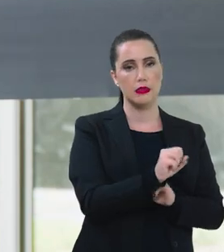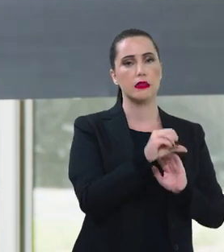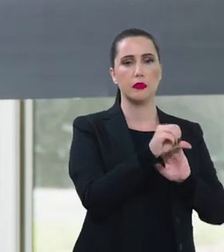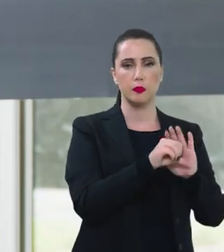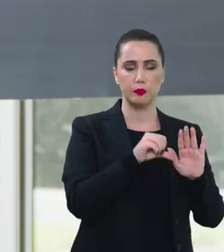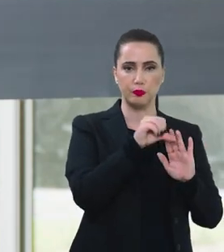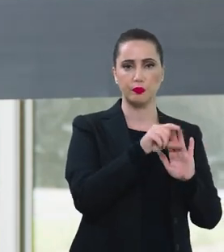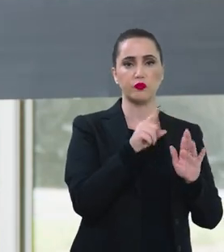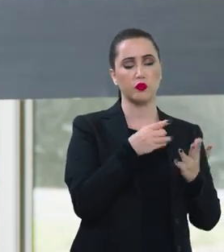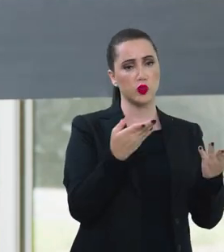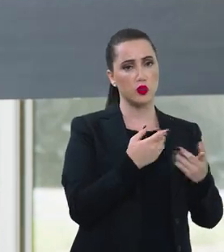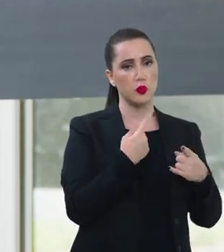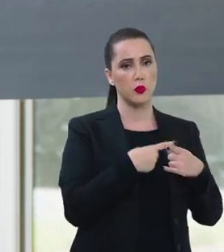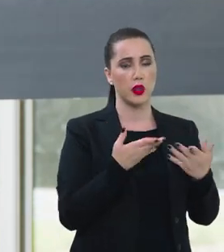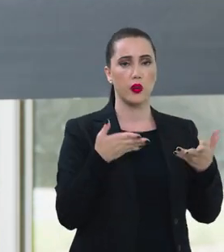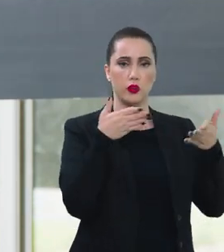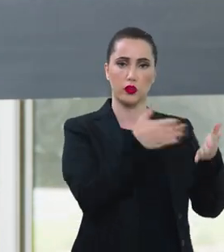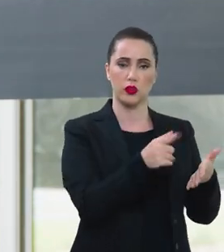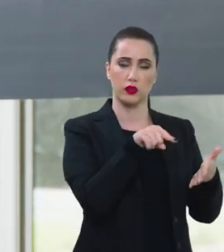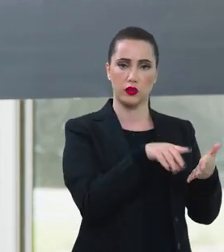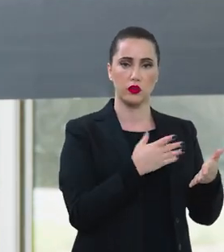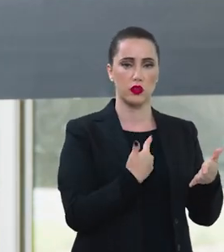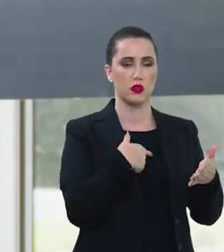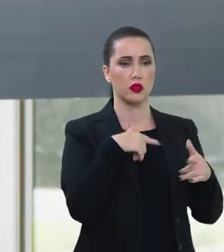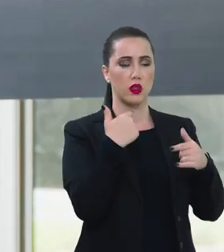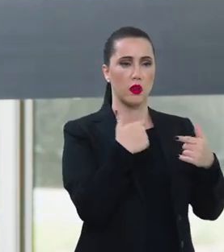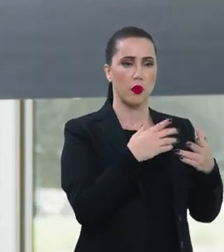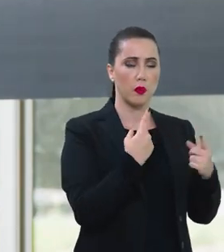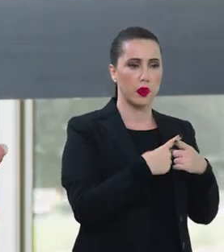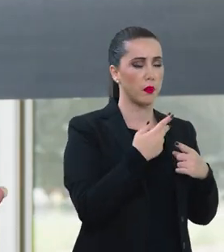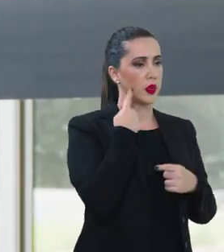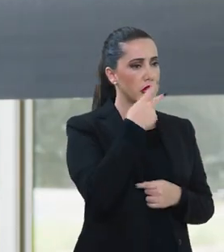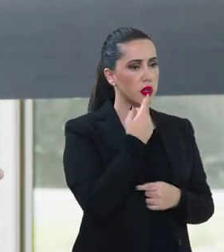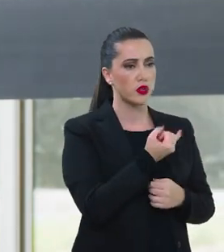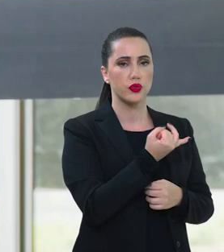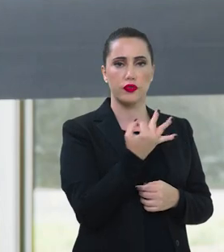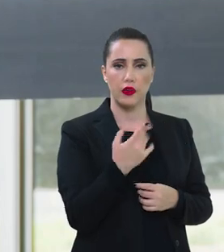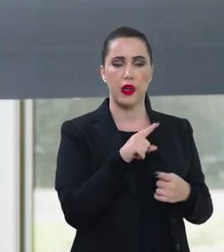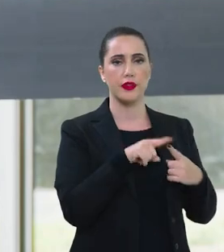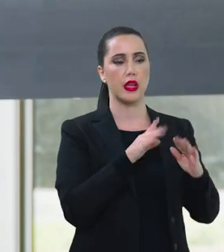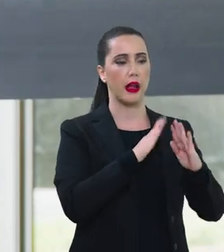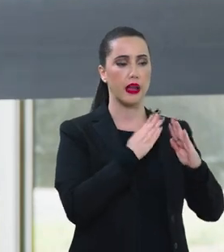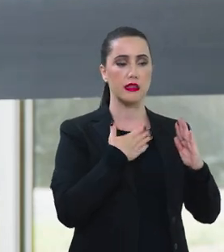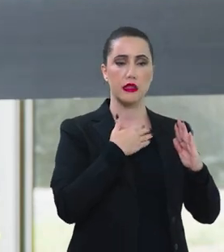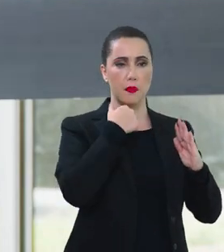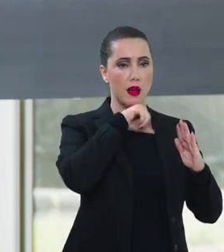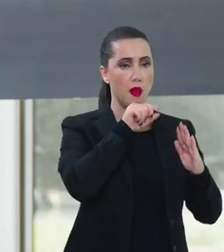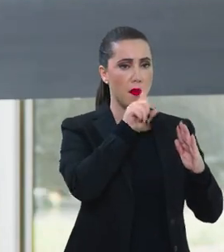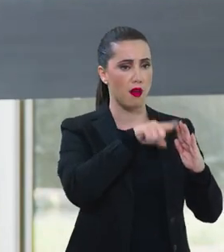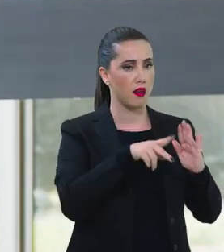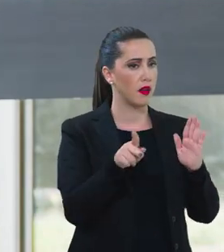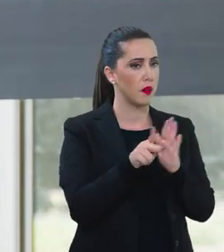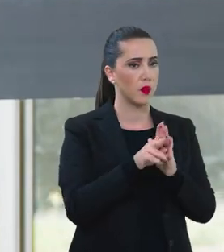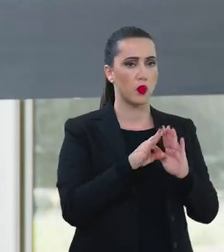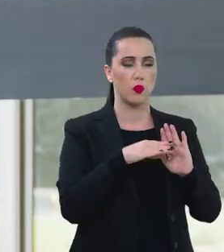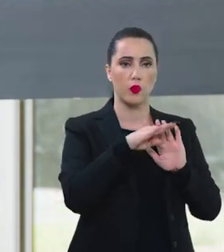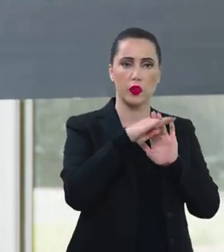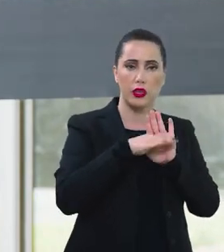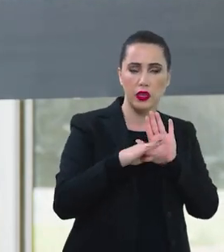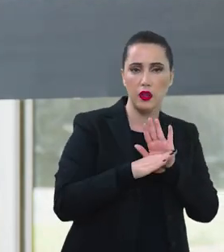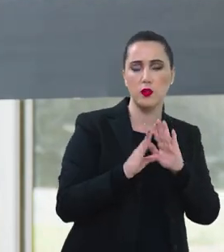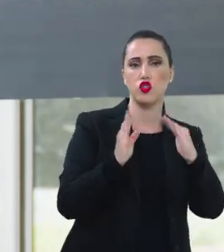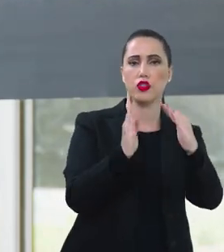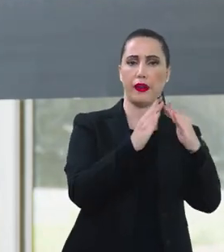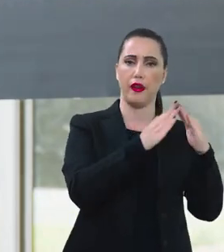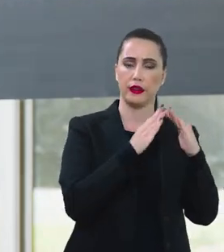acesso às políticas públicas de educação de moradia a casa que eu moro com a minha mãe em São Paulo é um fruto dos movimentos